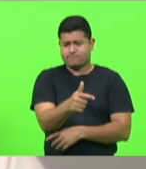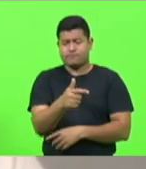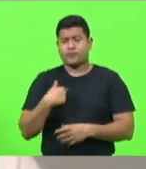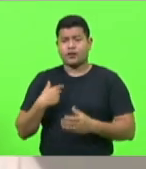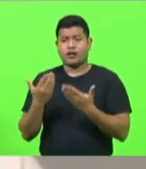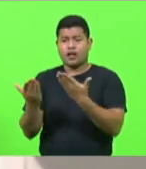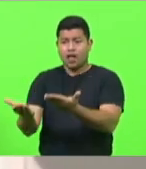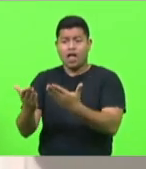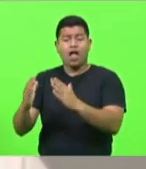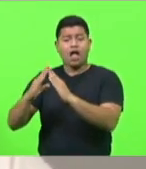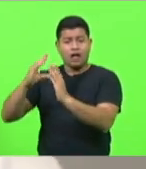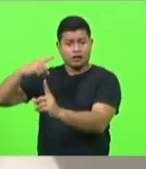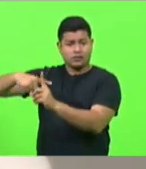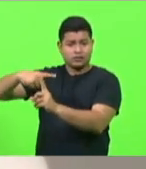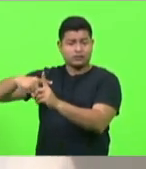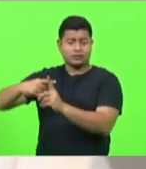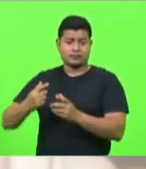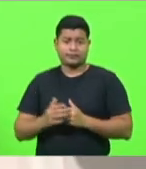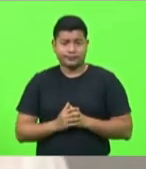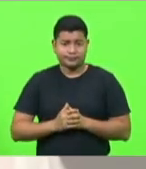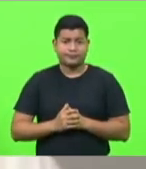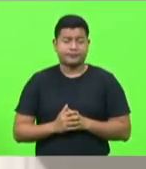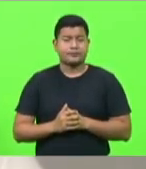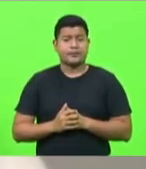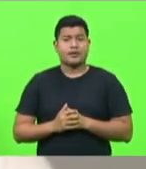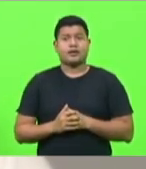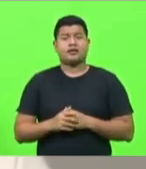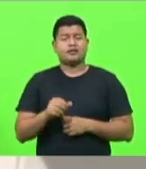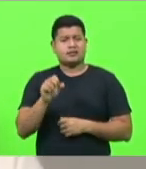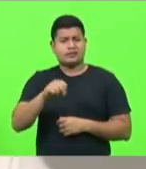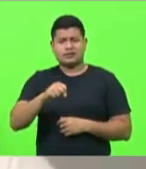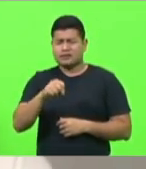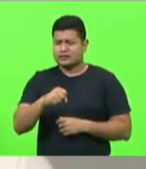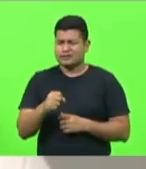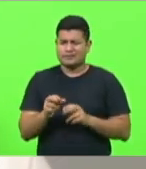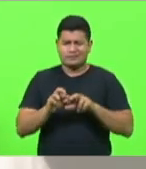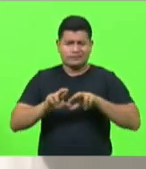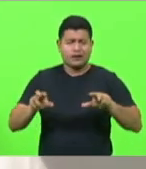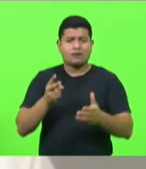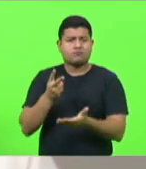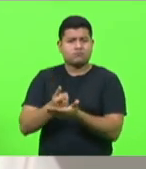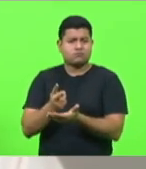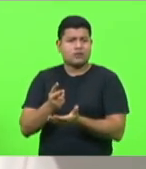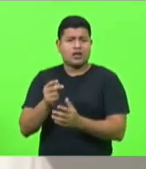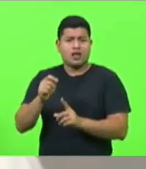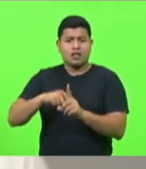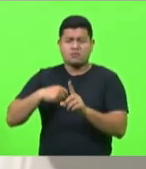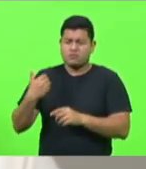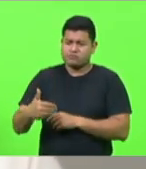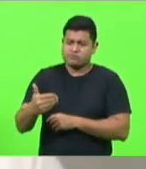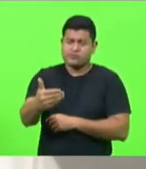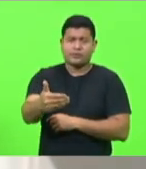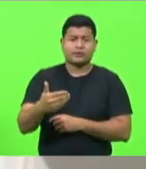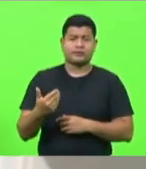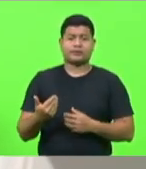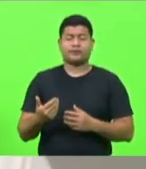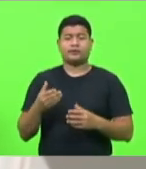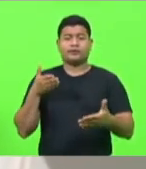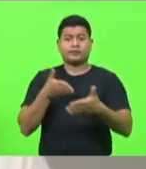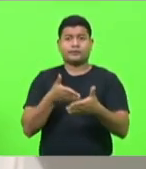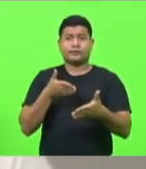está há muito tempo sendo restringida por decretos, portarias que, não sei se